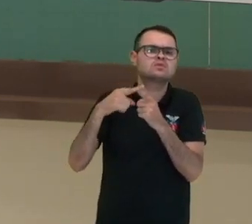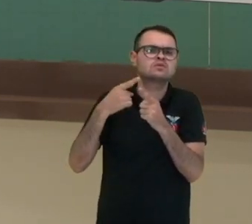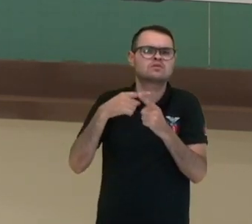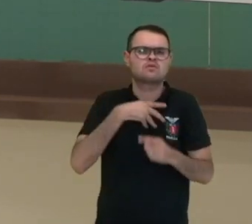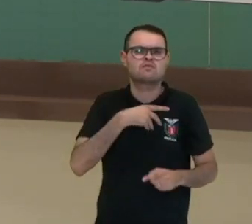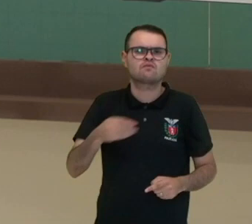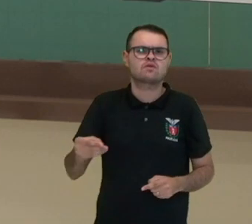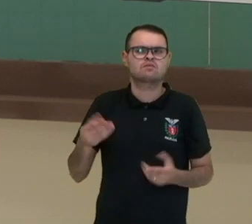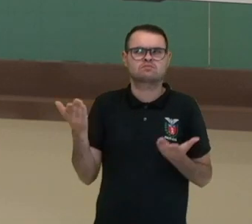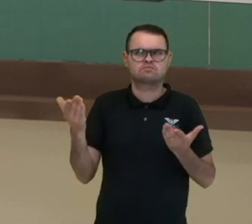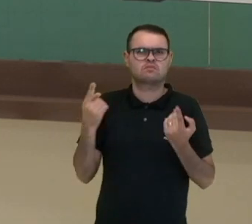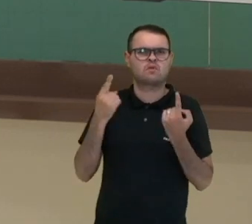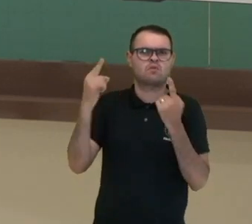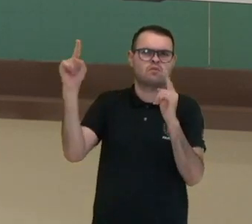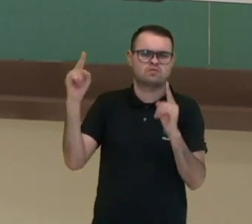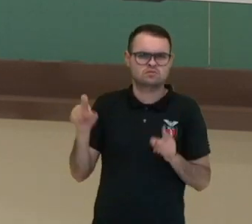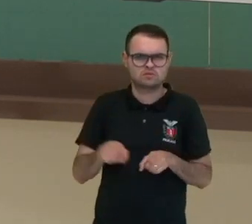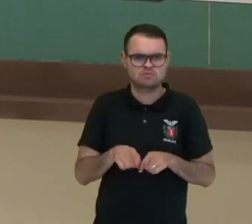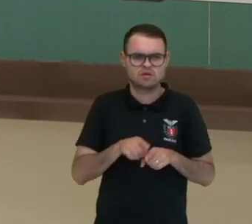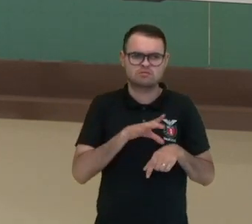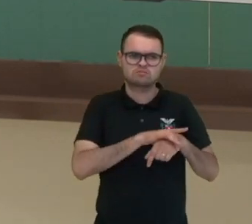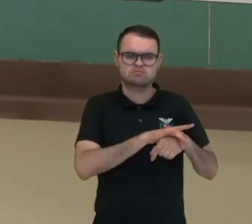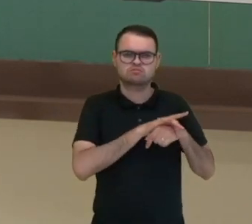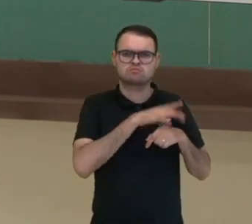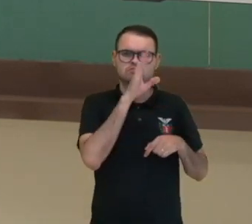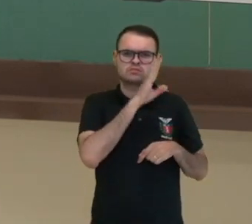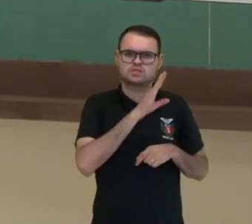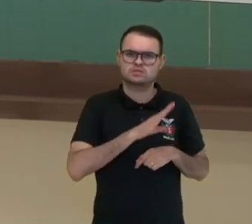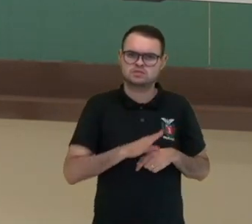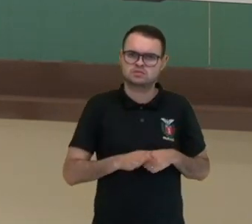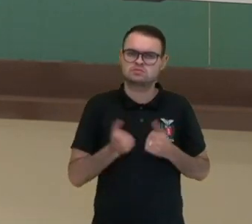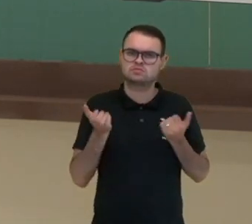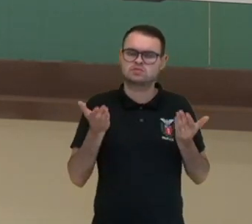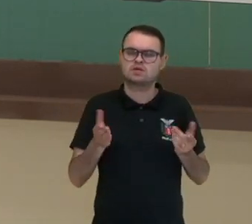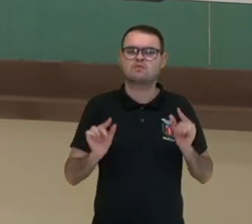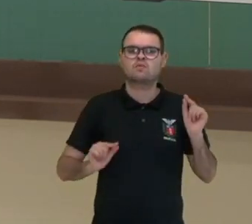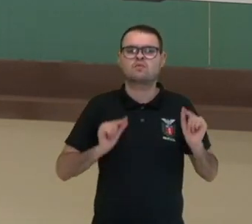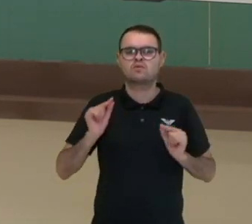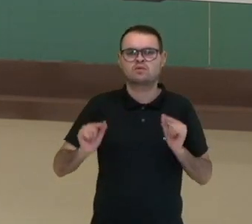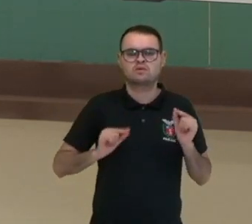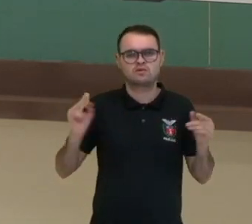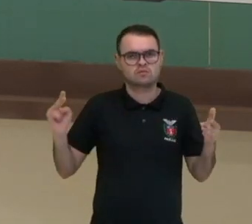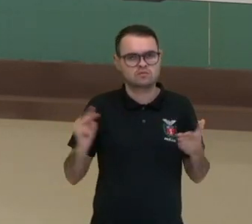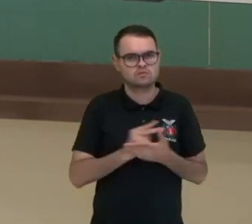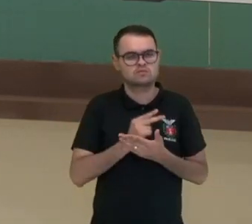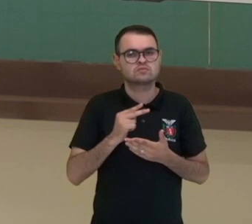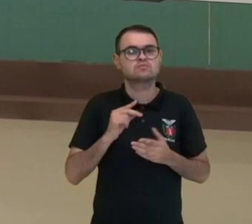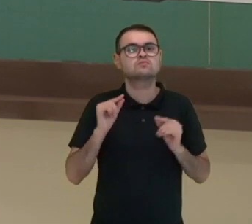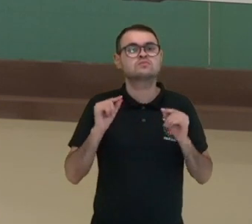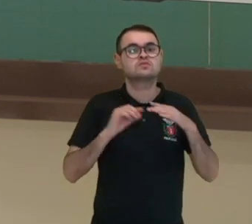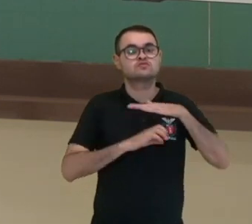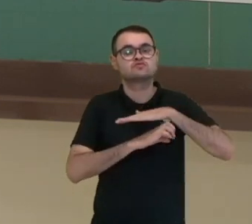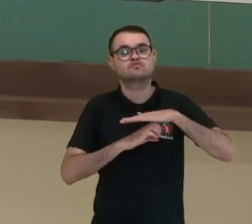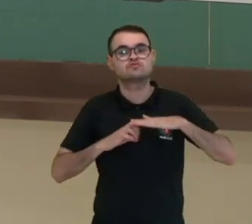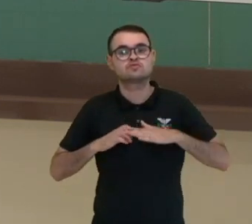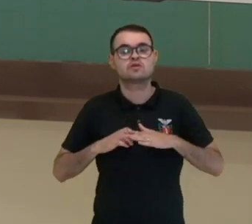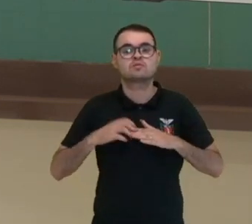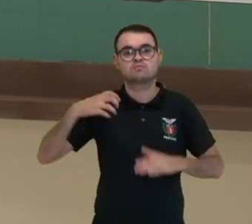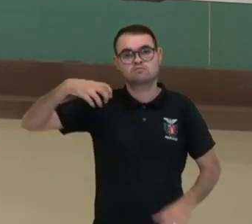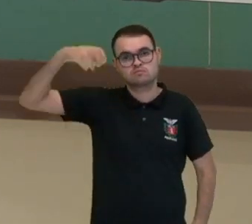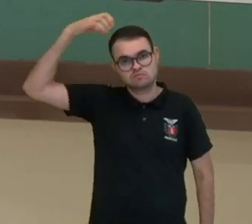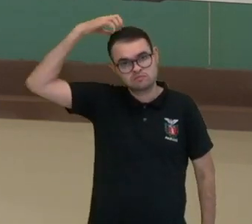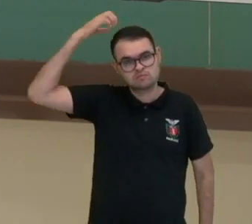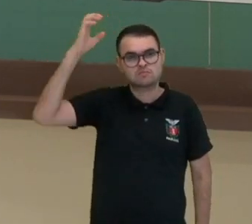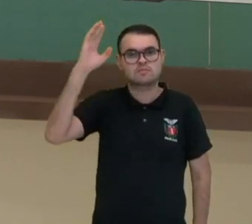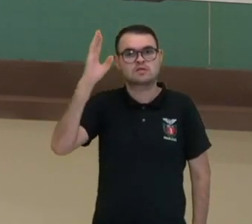rebeldia? E o que isso garantia o Brasil? E o que isso beneficiava a ele? Que vai estruturar uma monarquia brasileira bastante